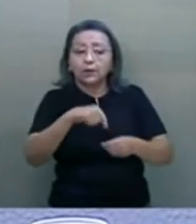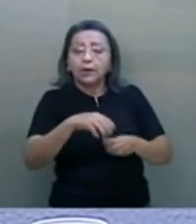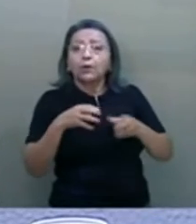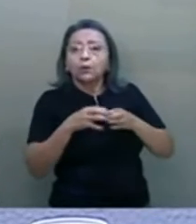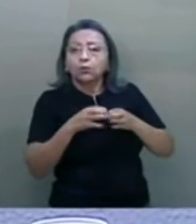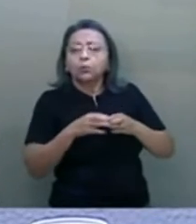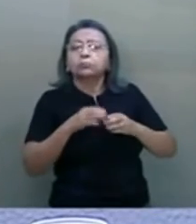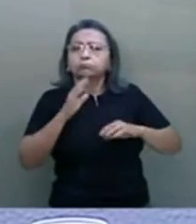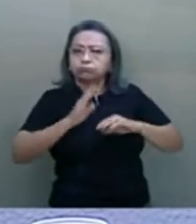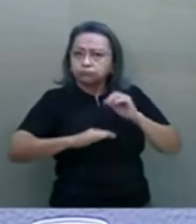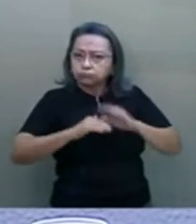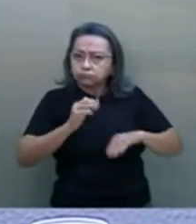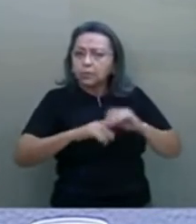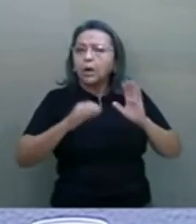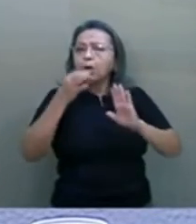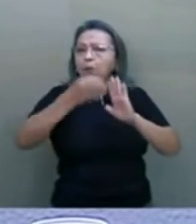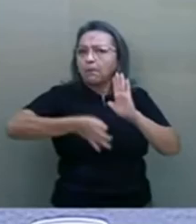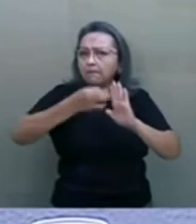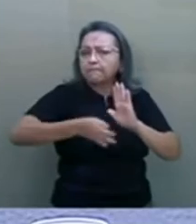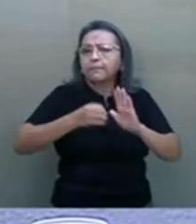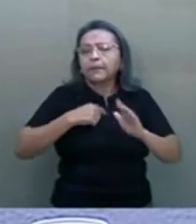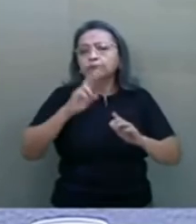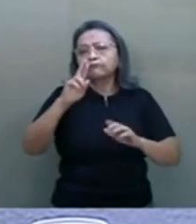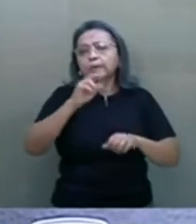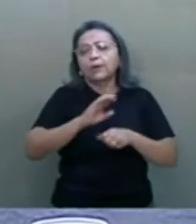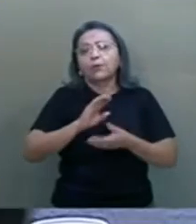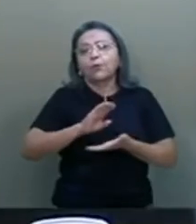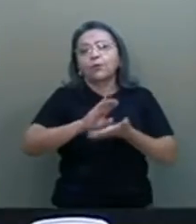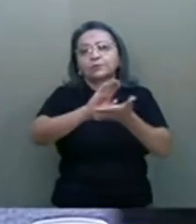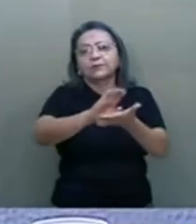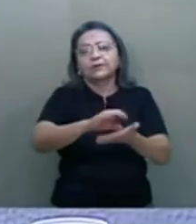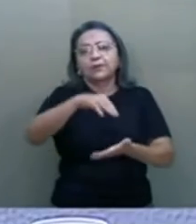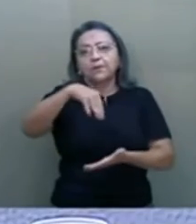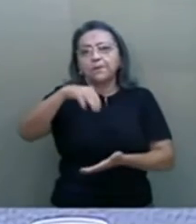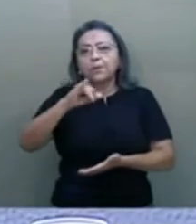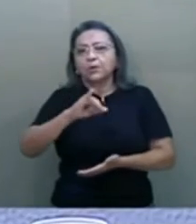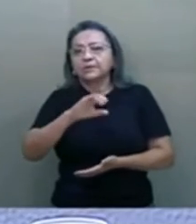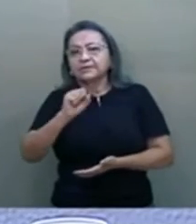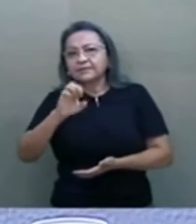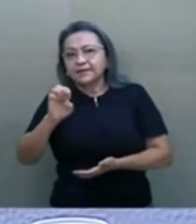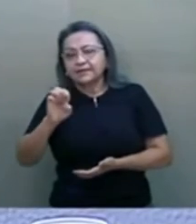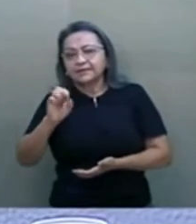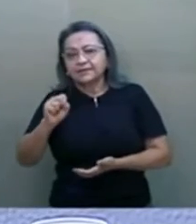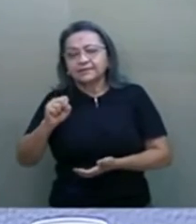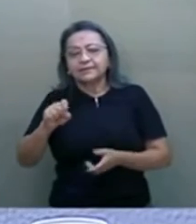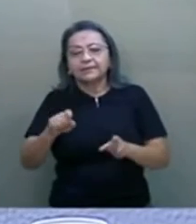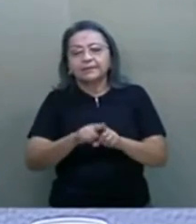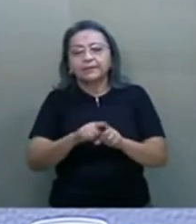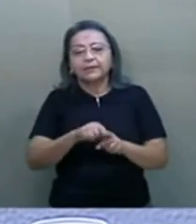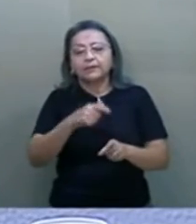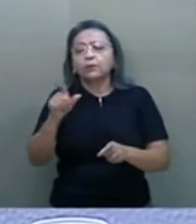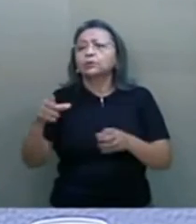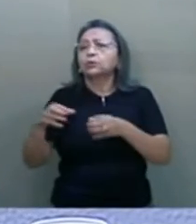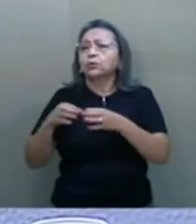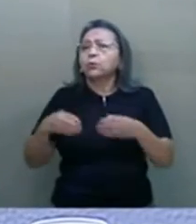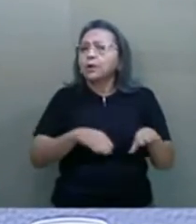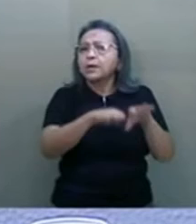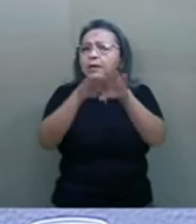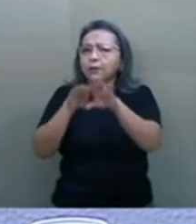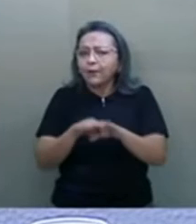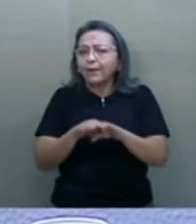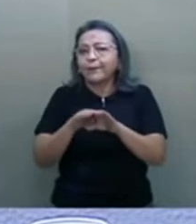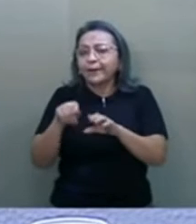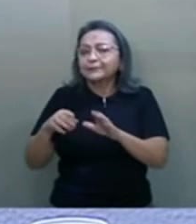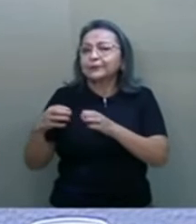competente pelo conselheiro Moisés Moreira. E temos também um grupo igualmente importante, que é o Grupo de